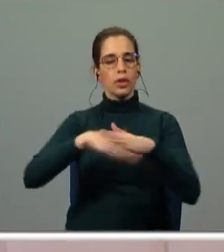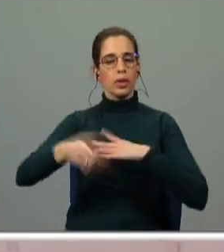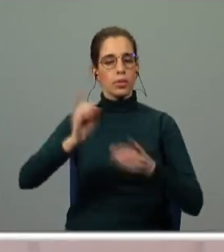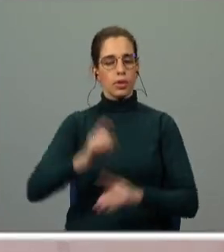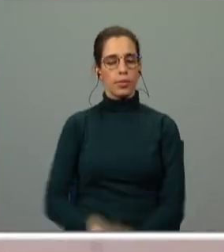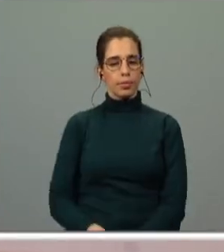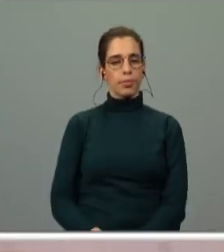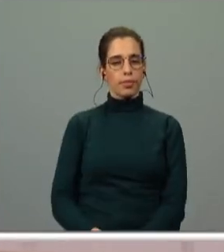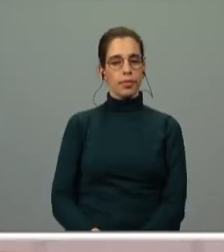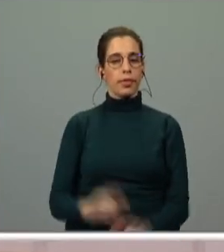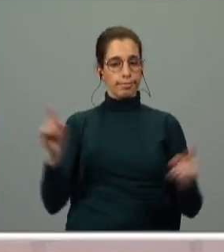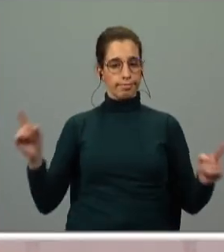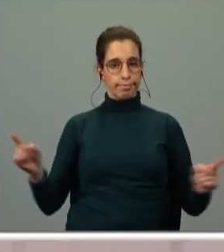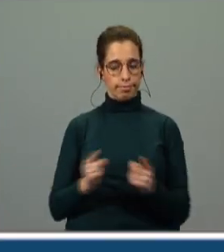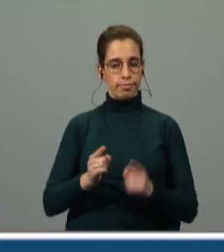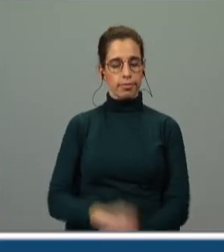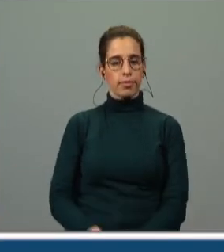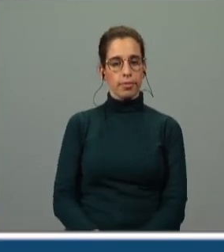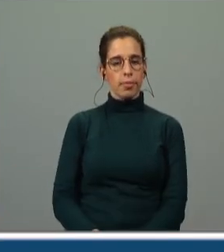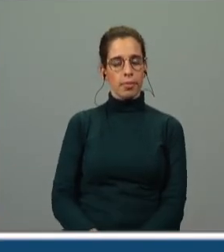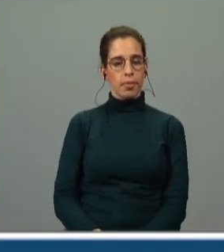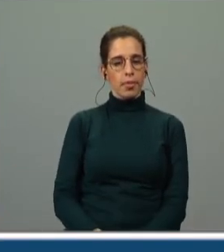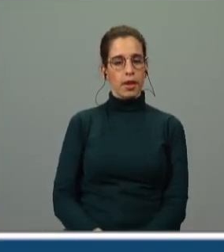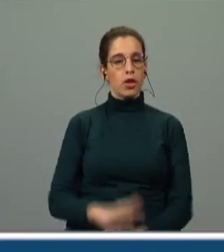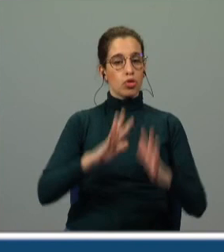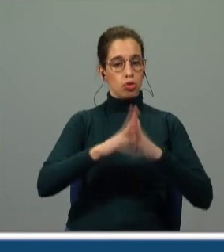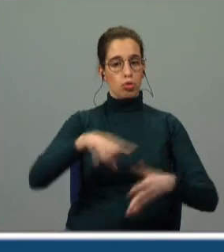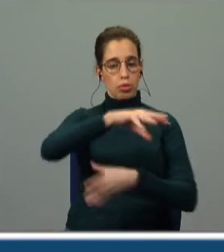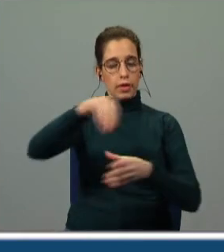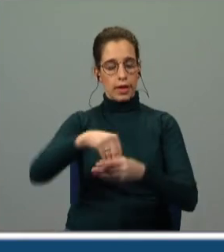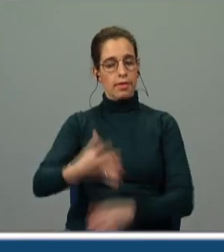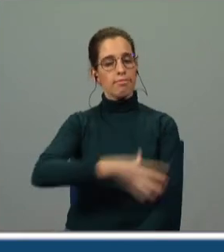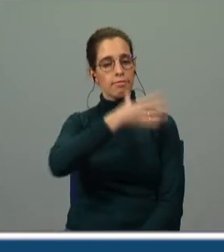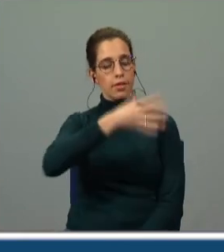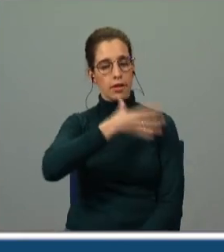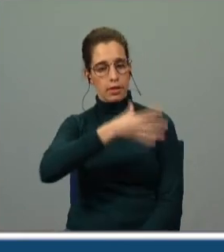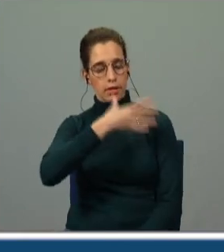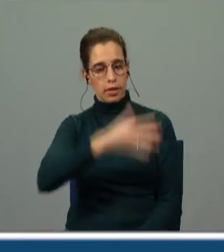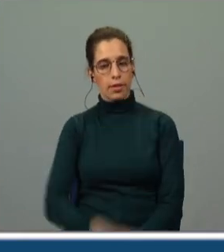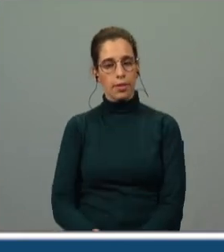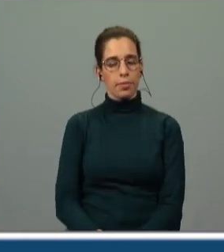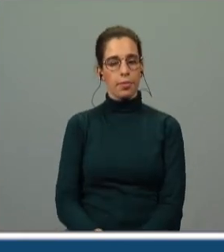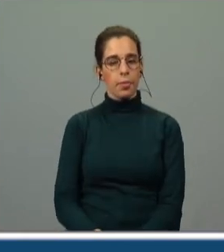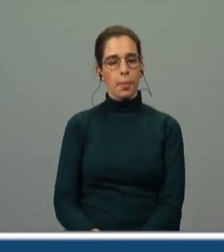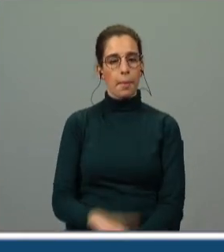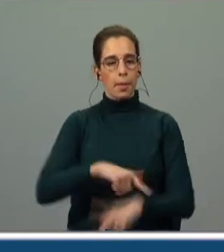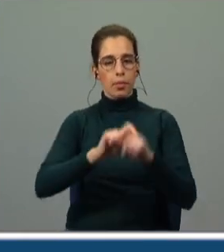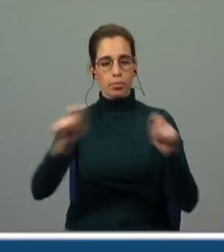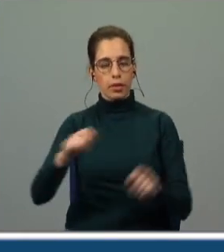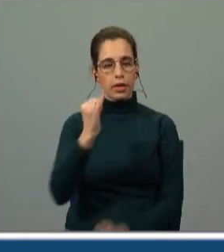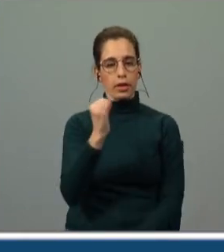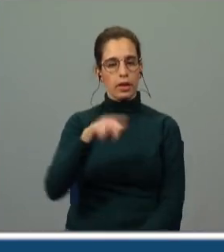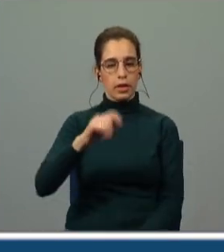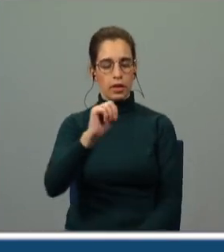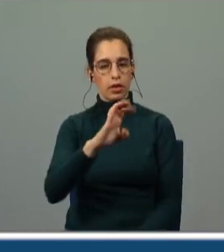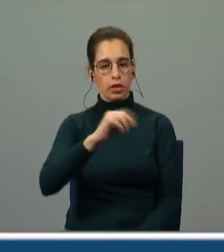vamos passar à síntese vimos a estrutura interna narração o episódio de Inês de Castro está na